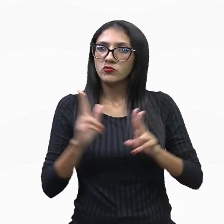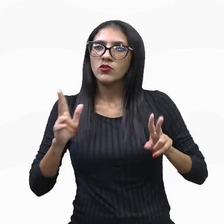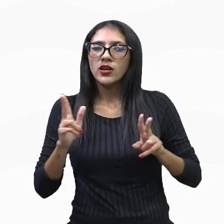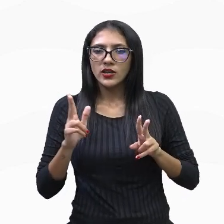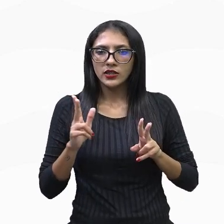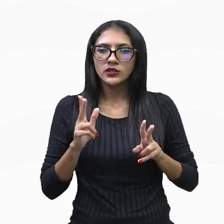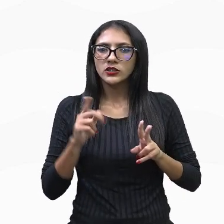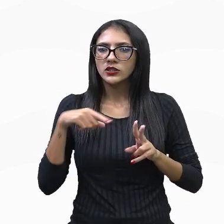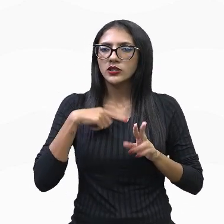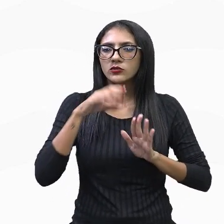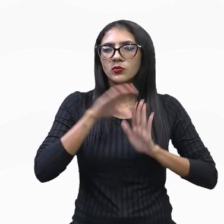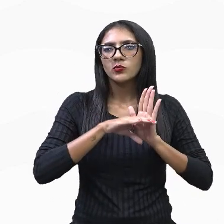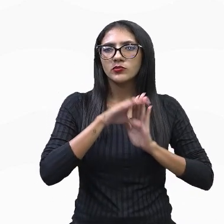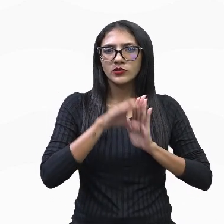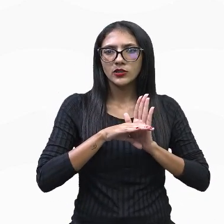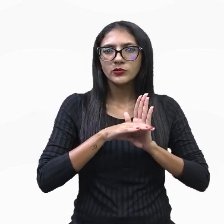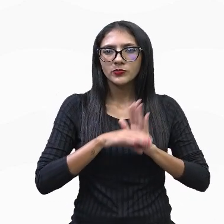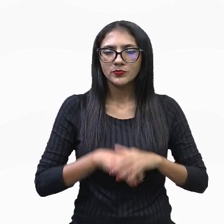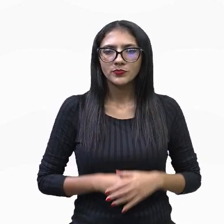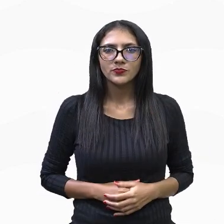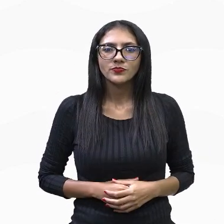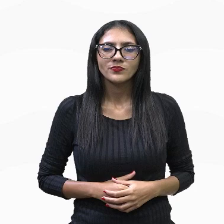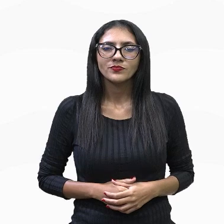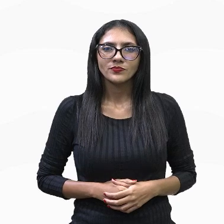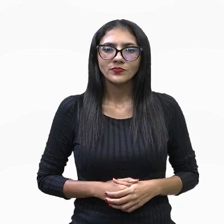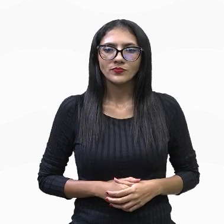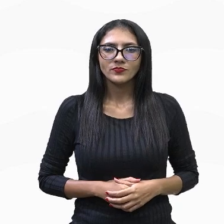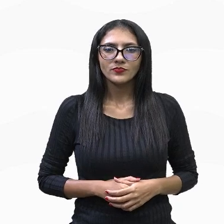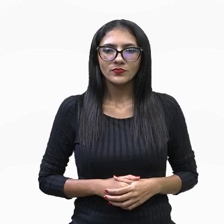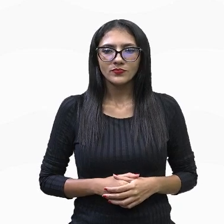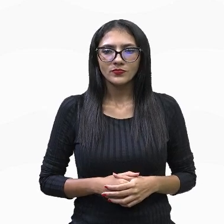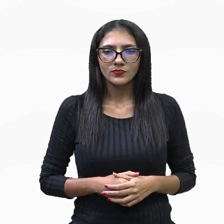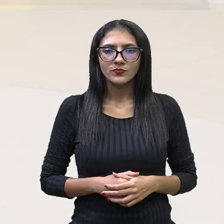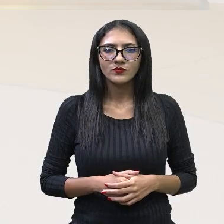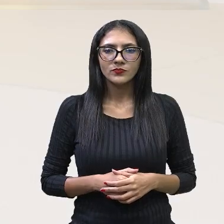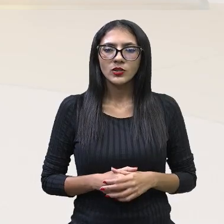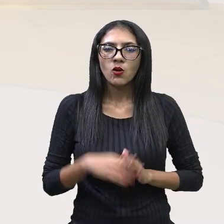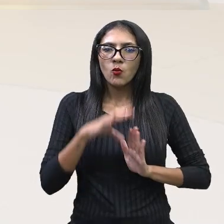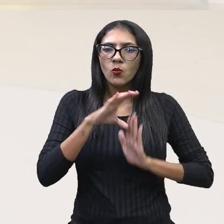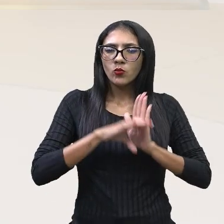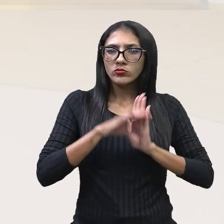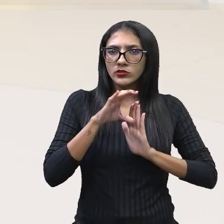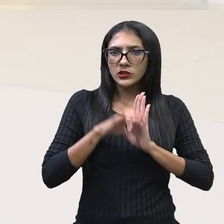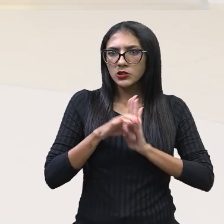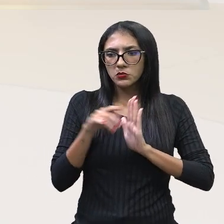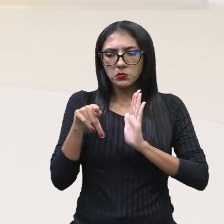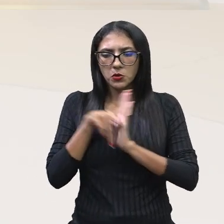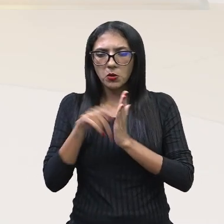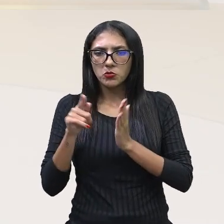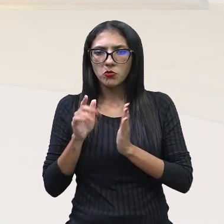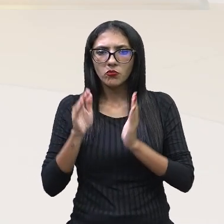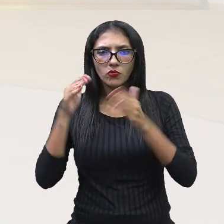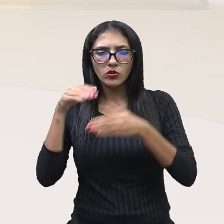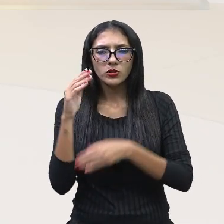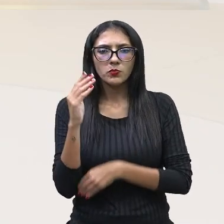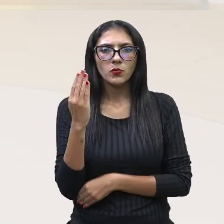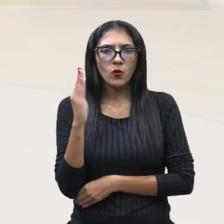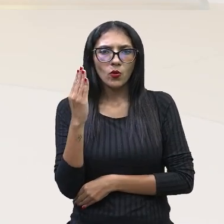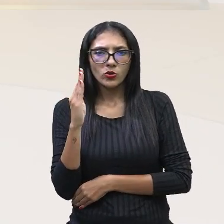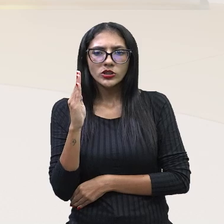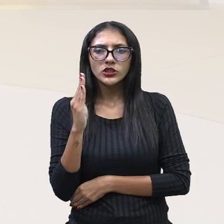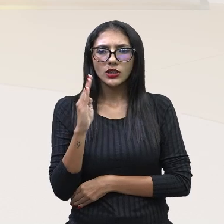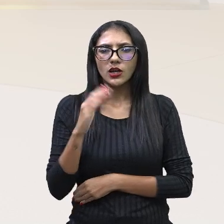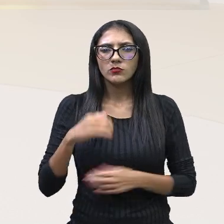biológicos. Isso é muito importante, tá? Para o determinista biológico, o sexo faz